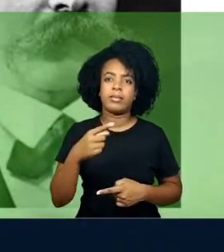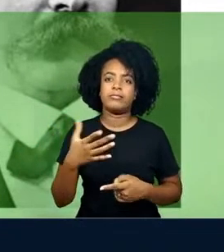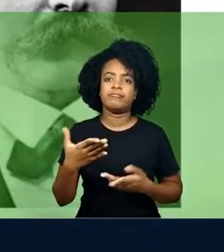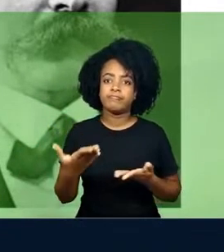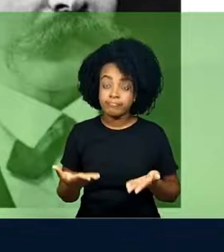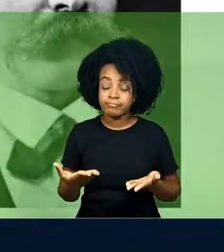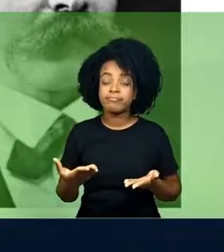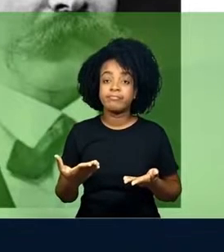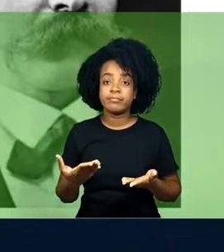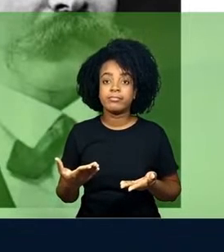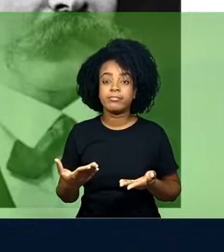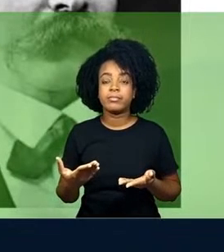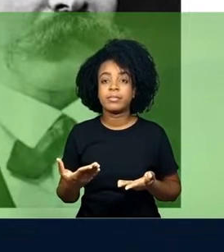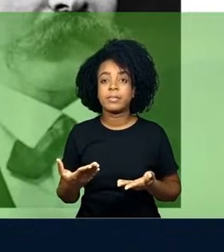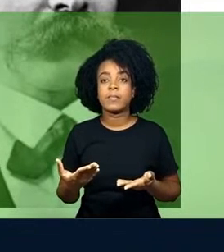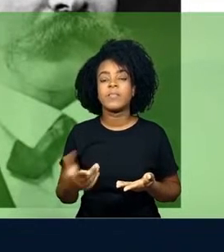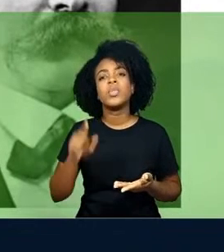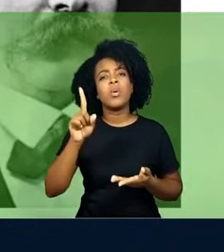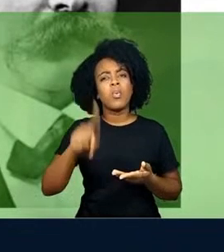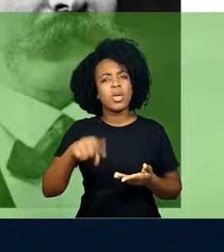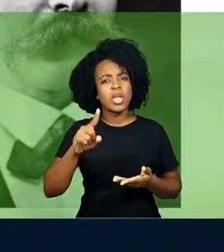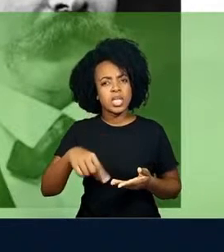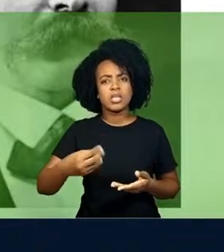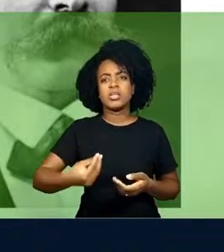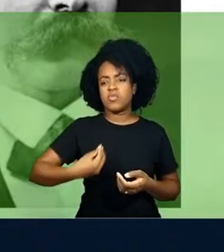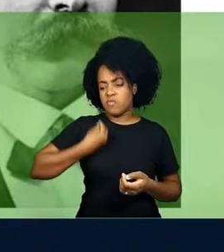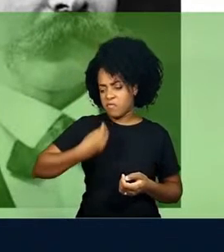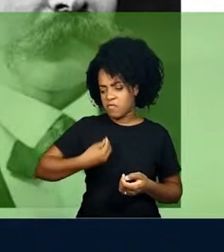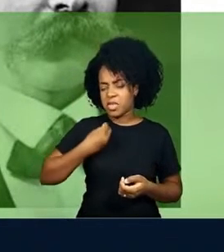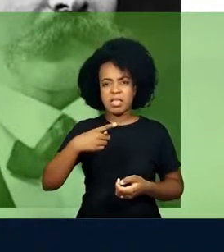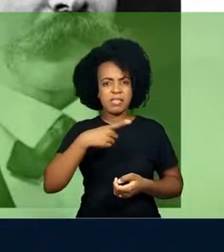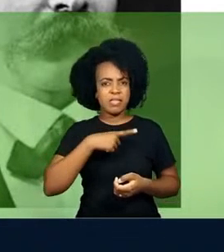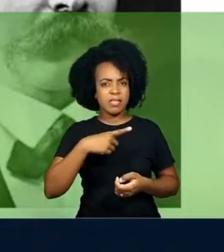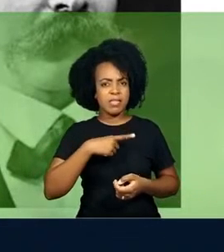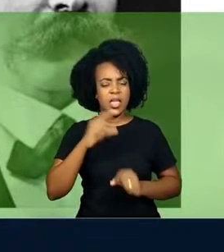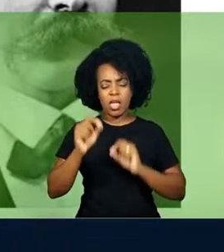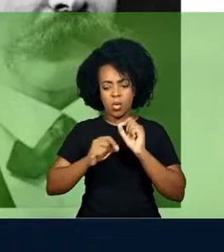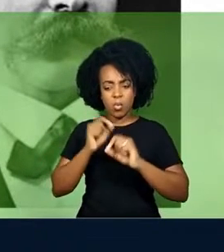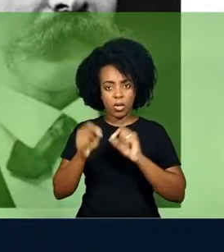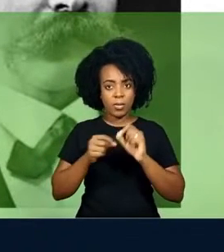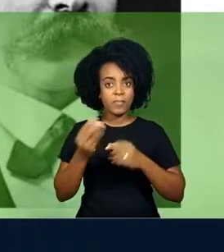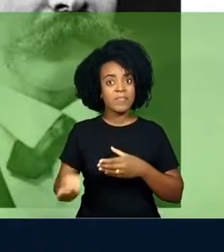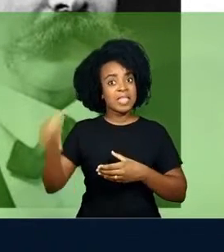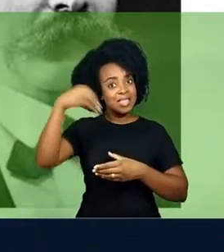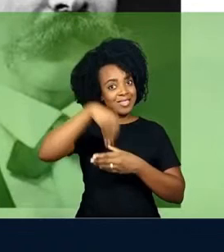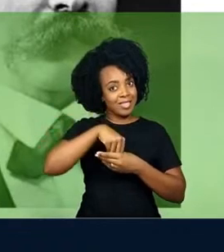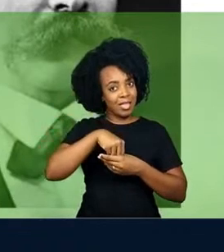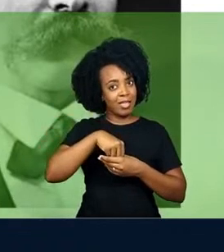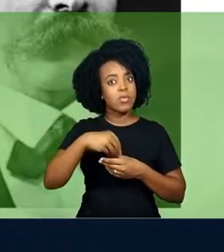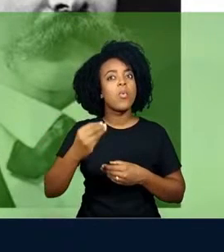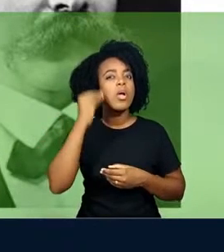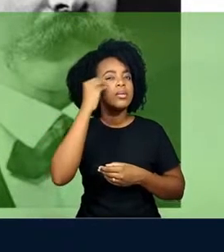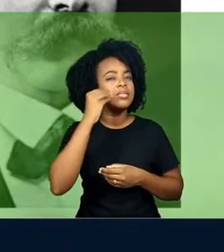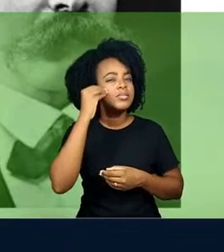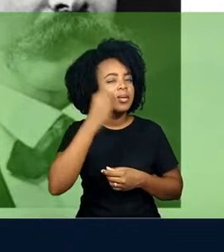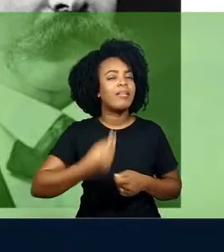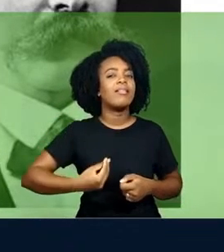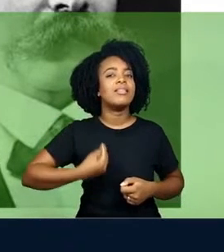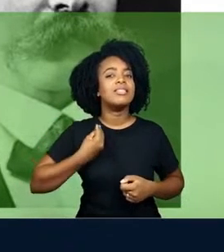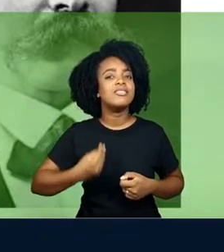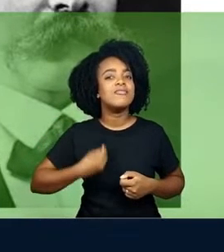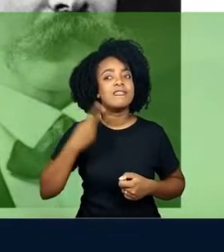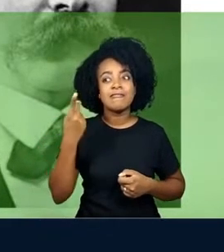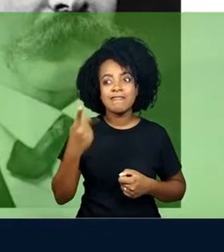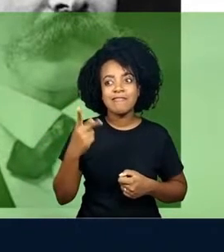sobrevivência. Essa existência traz consigo, na experiência de vida desses